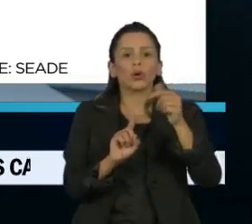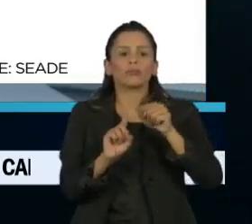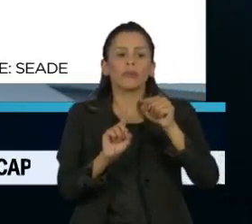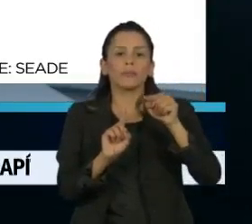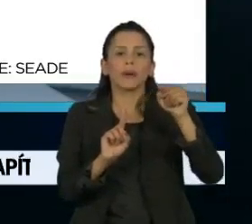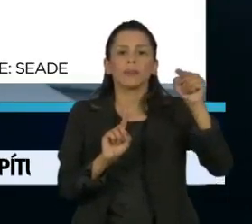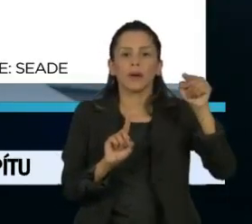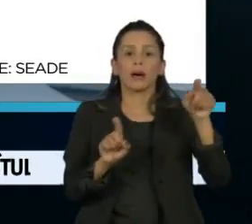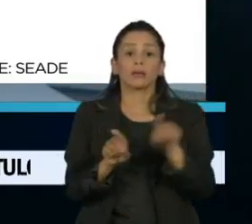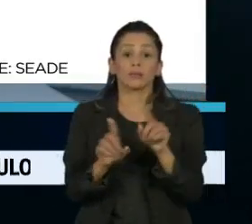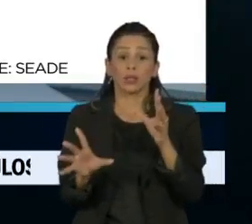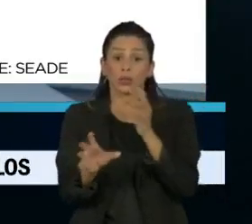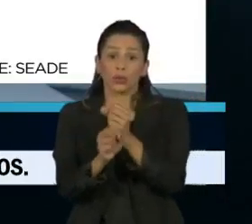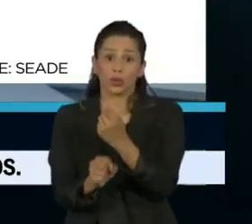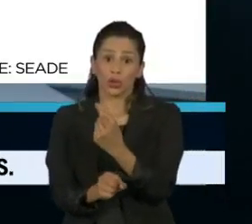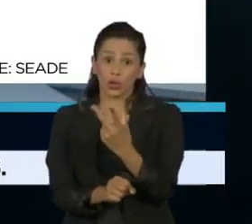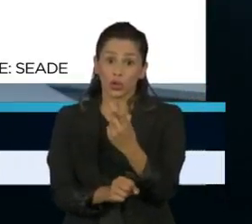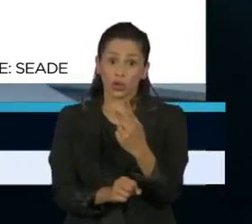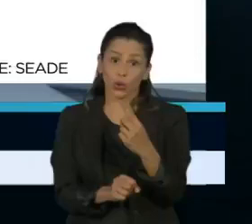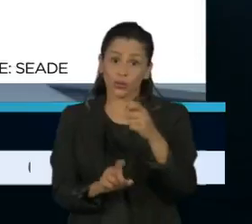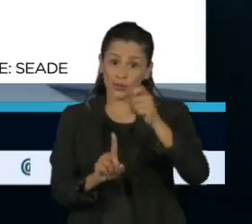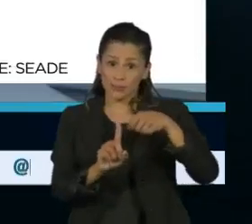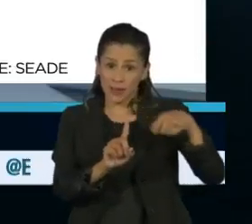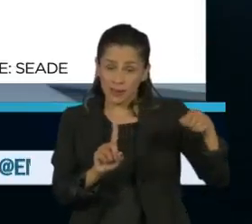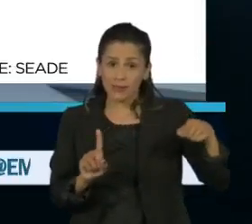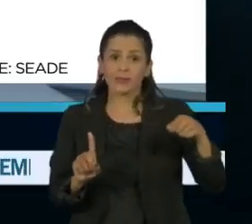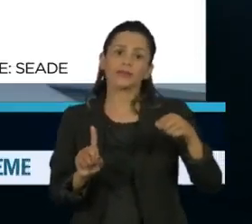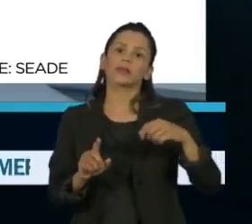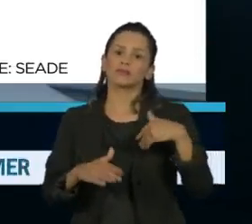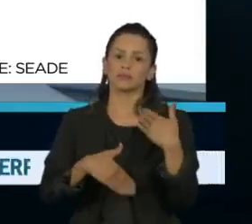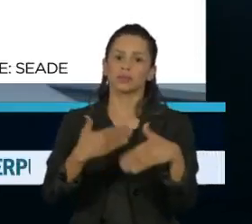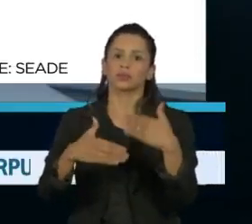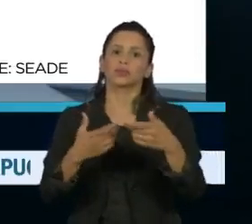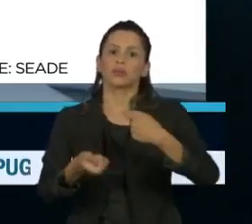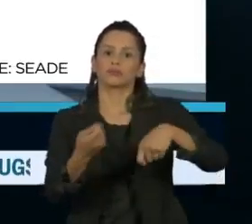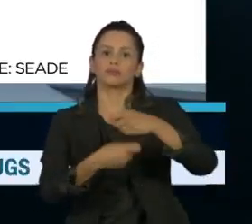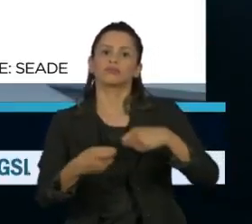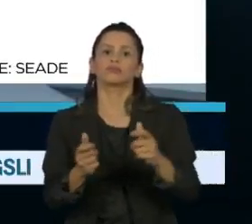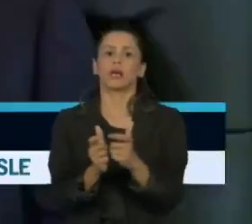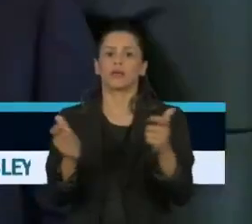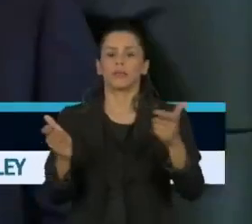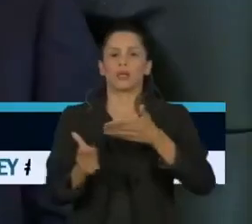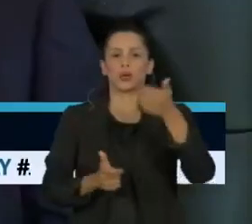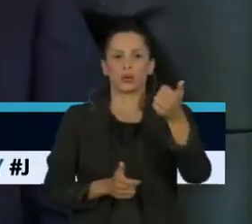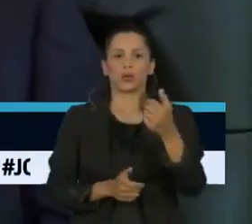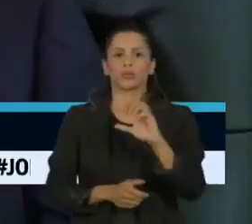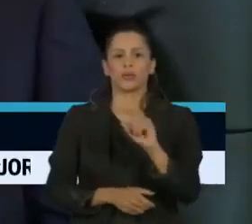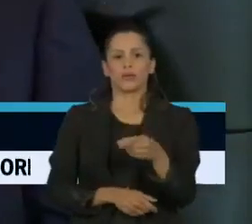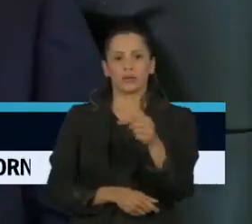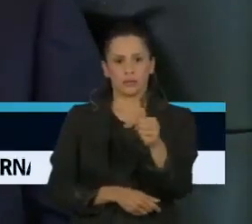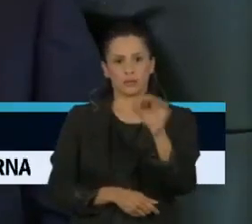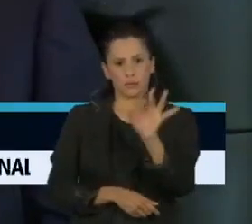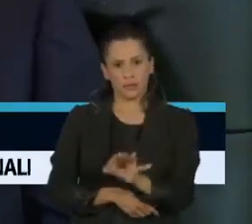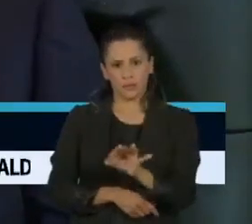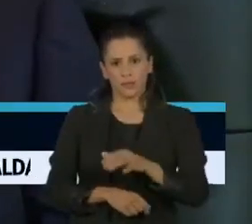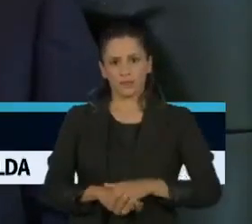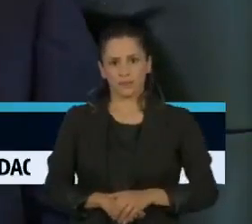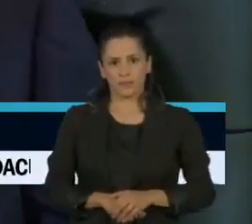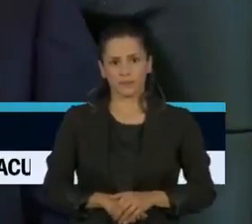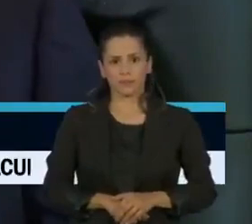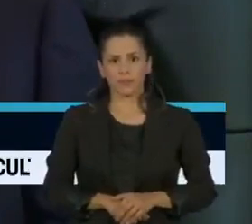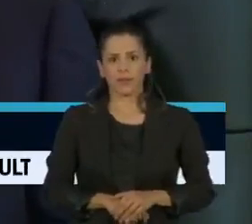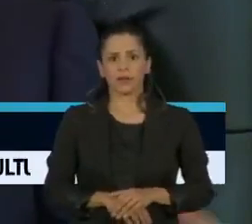últimos 12 meses, a atividade econômica paulista avançou 0,7%. Podemos até atingir